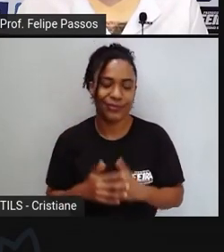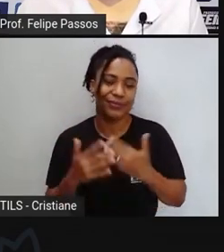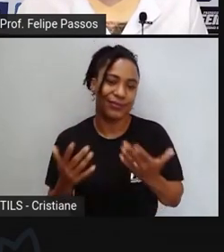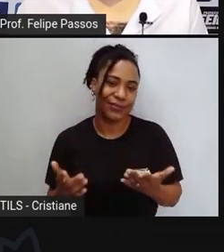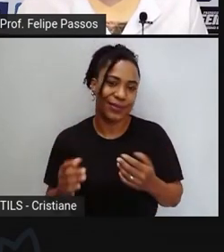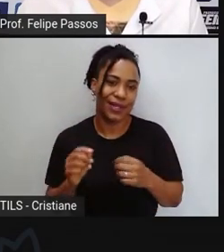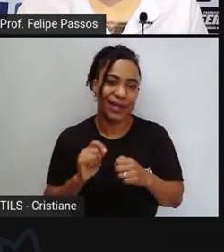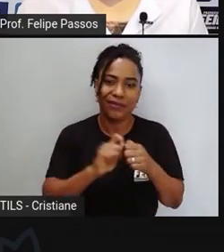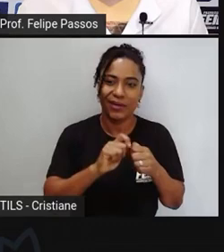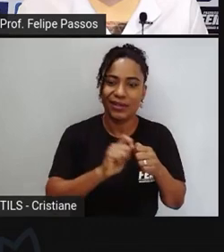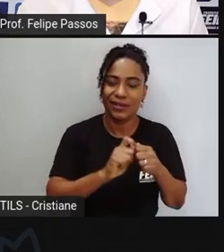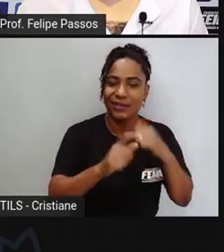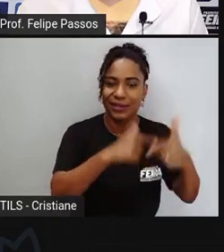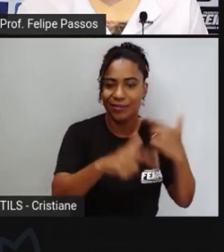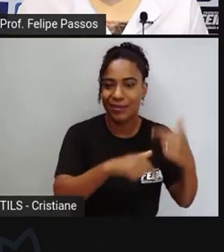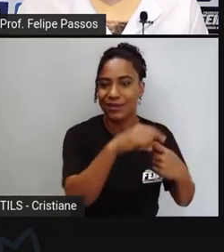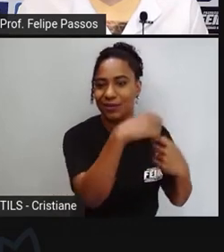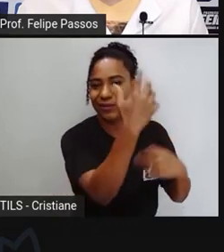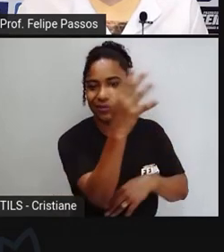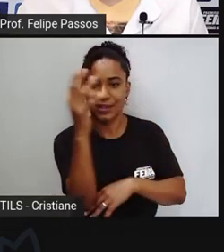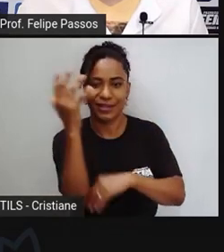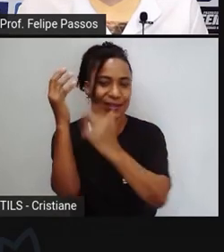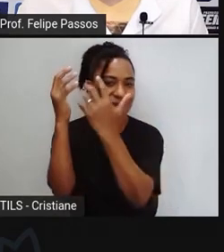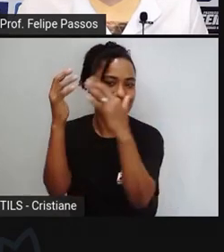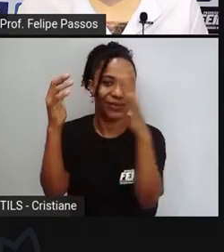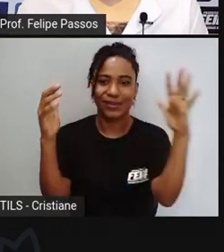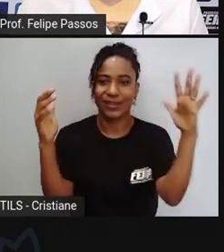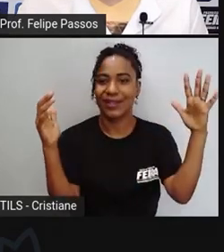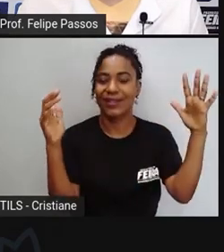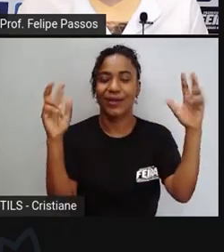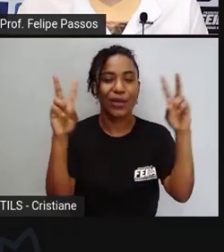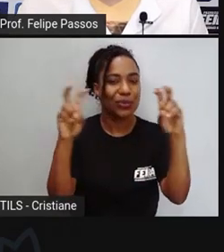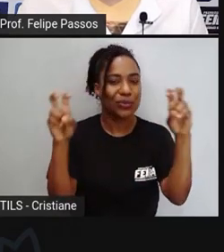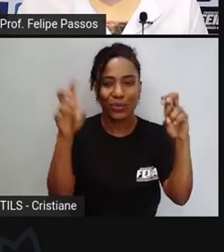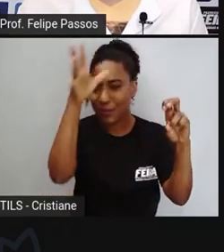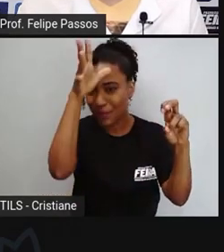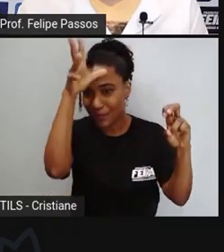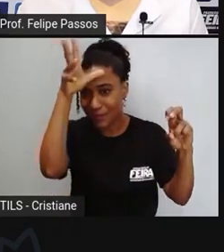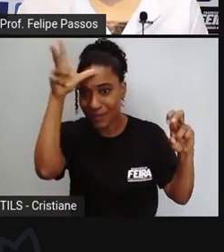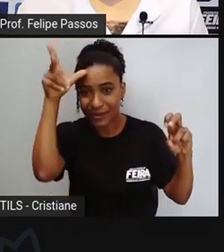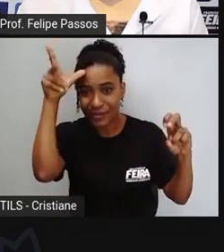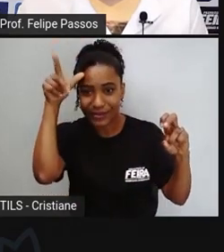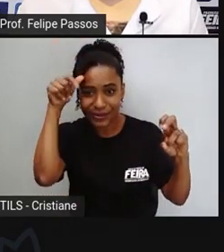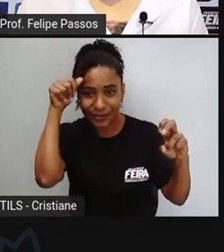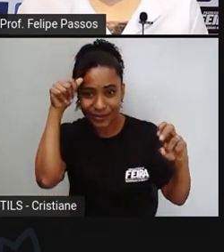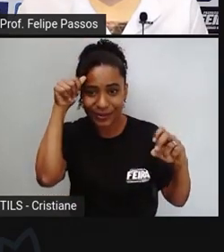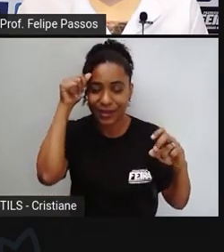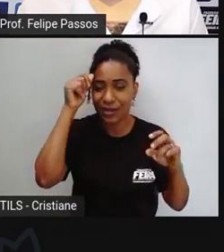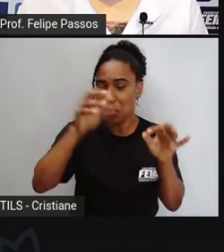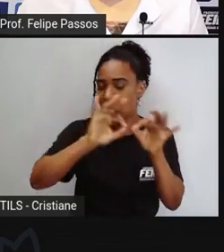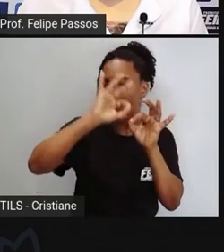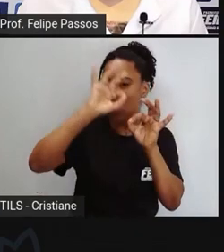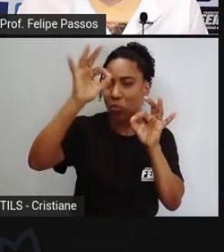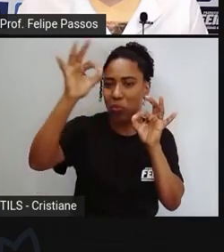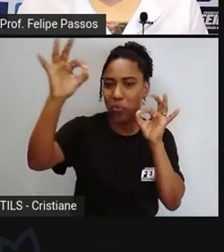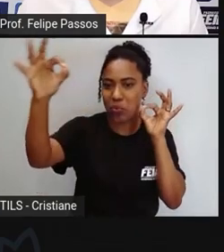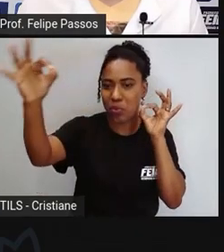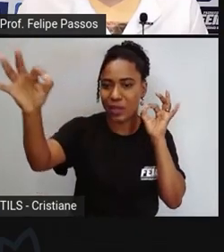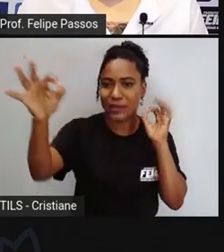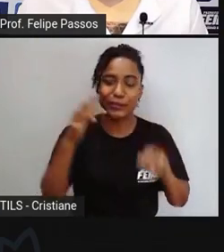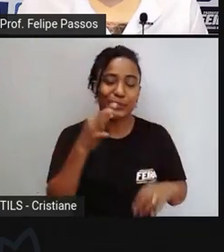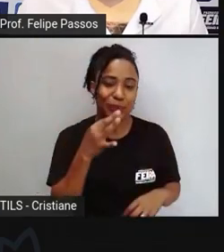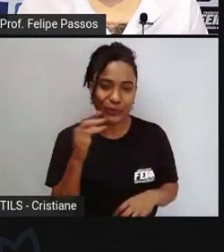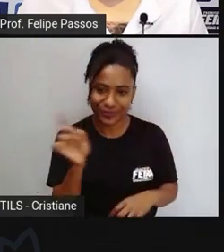ambientais sobre a floresta amazônica que fica a mil quilômetros sobre